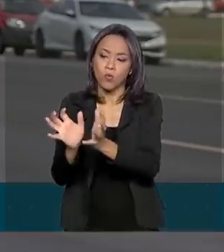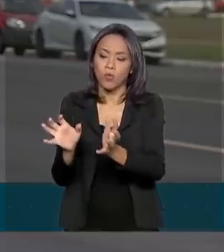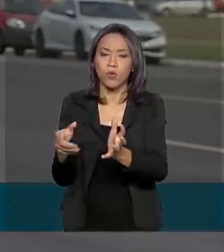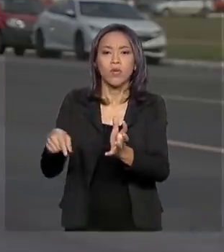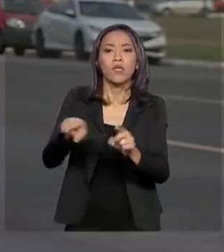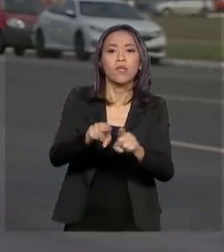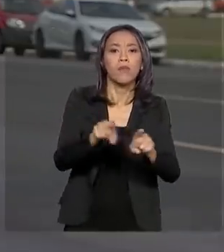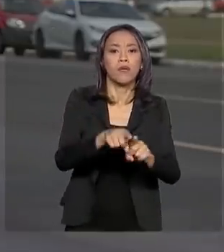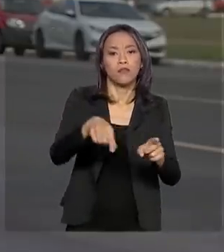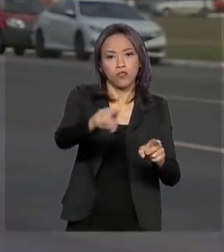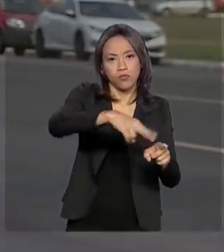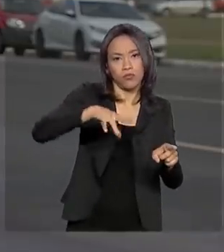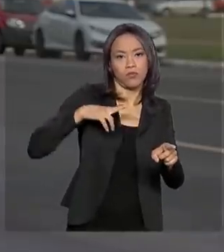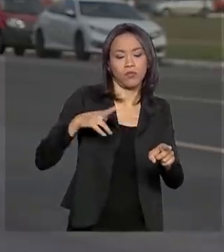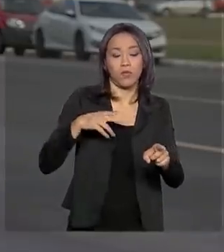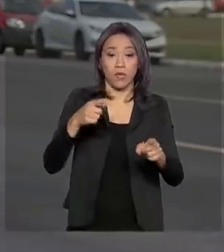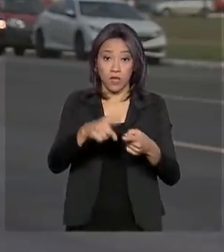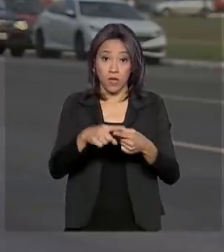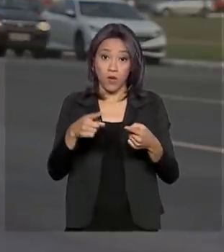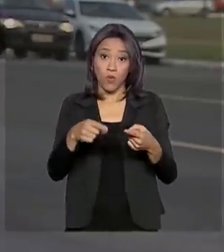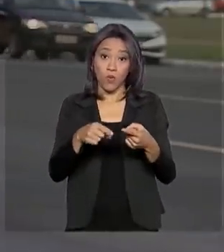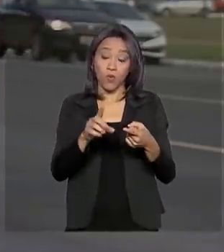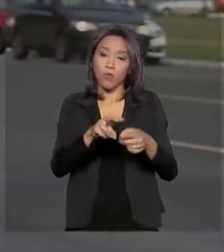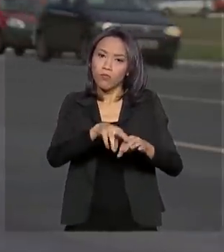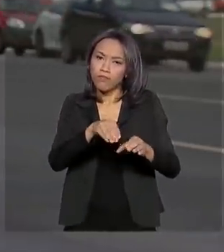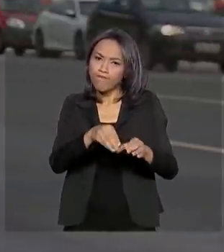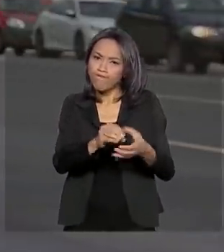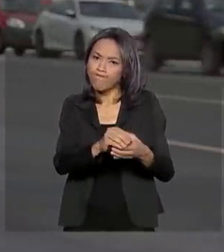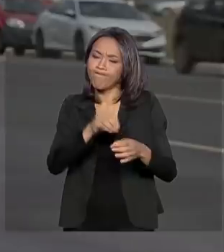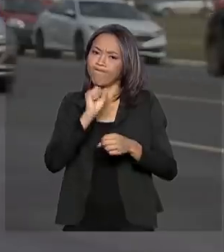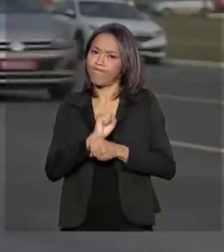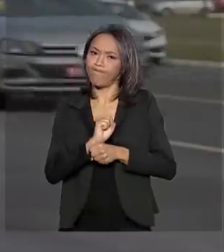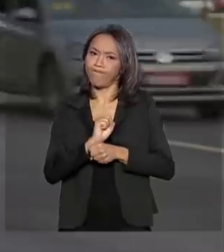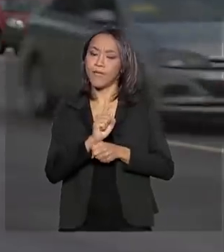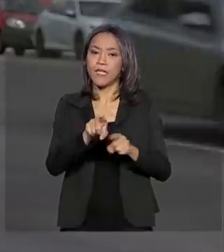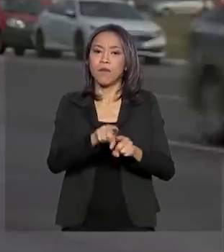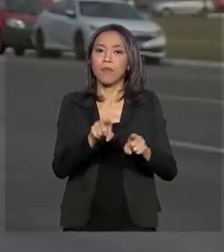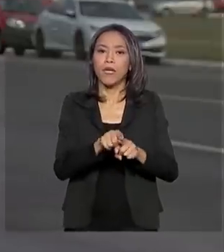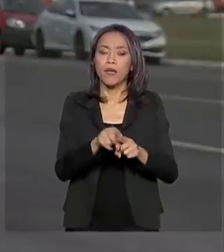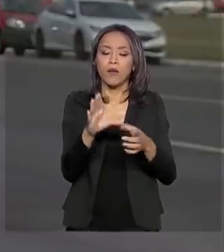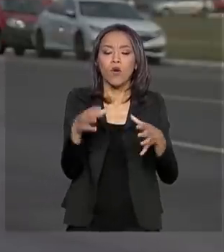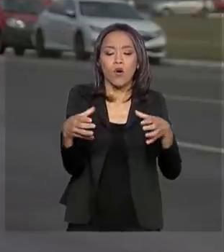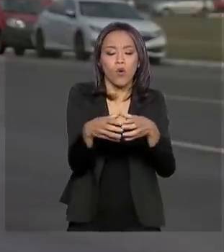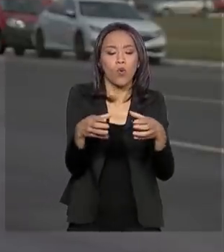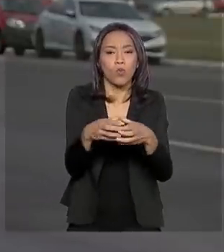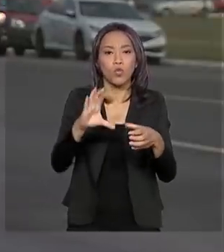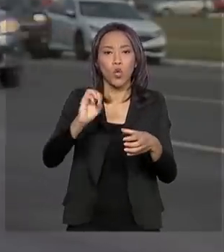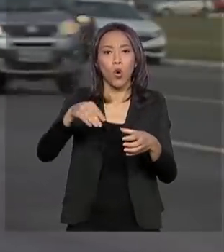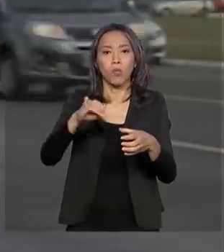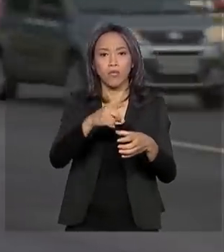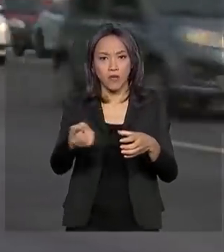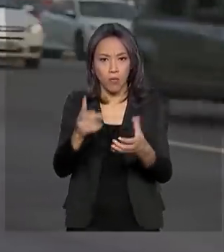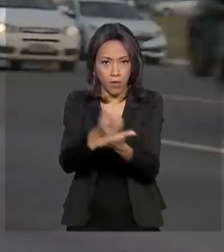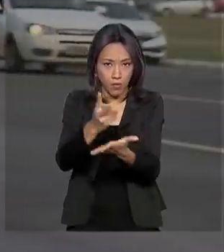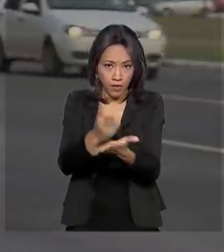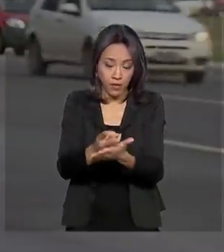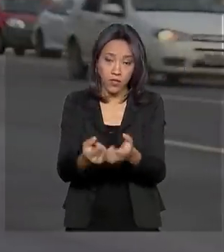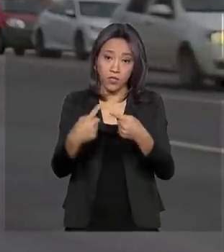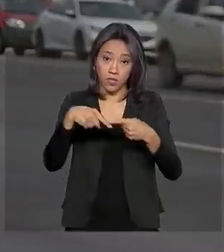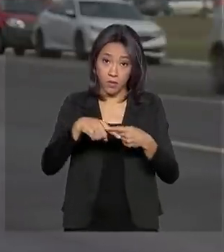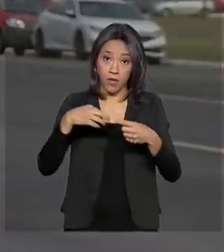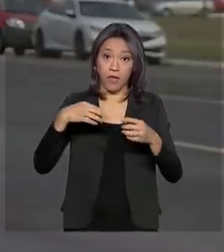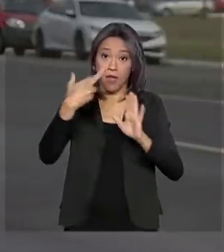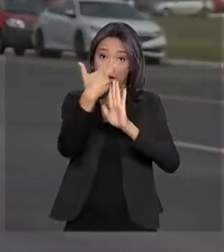a execução, o contingenciamento e a alteração de emendas de comissões permanentes e do relator do orçamento